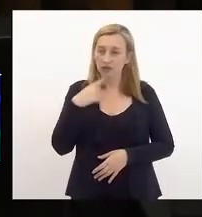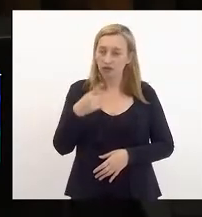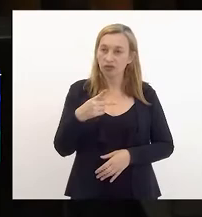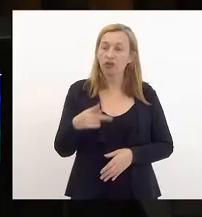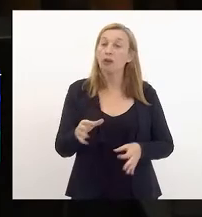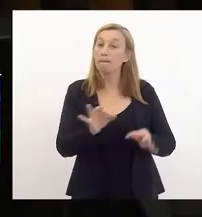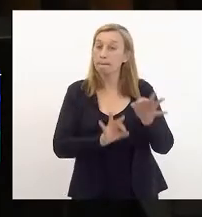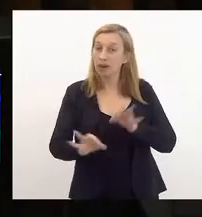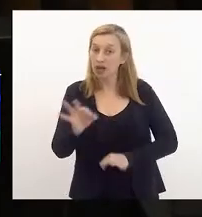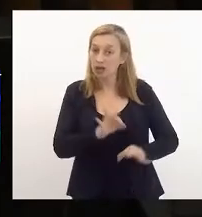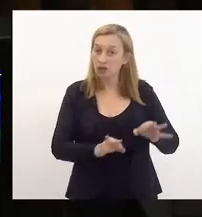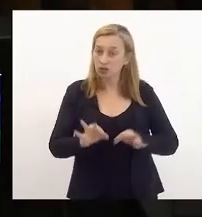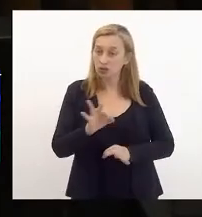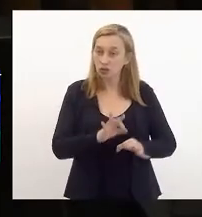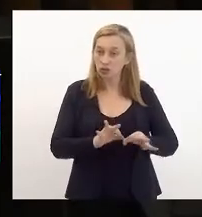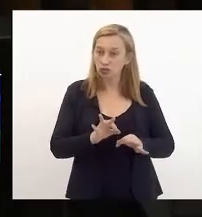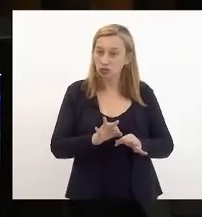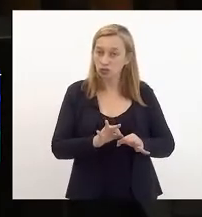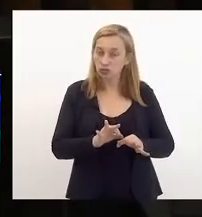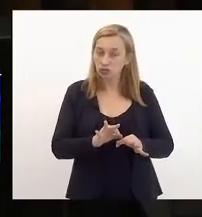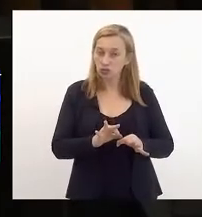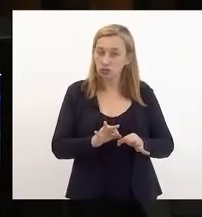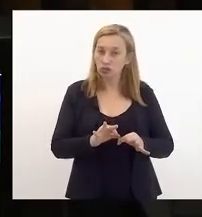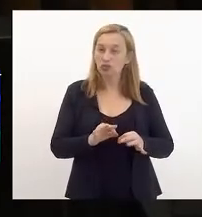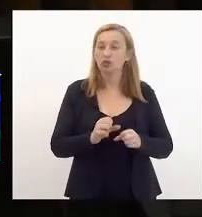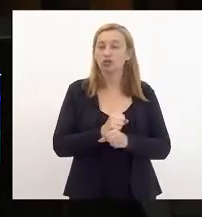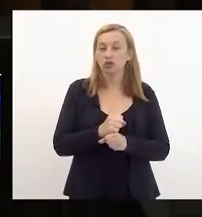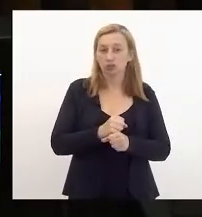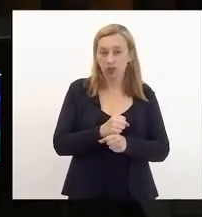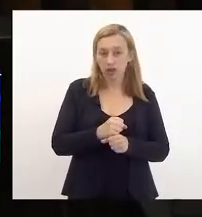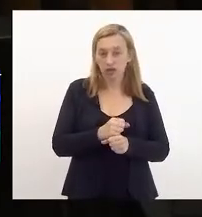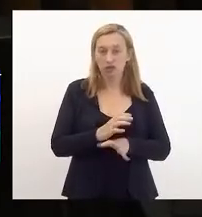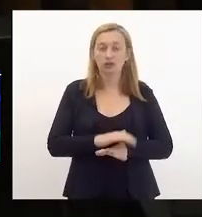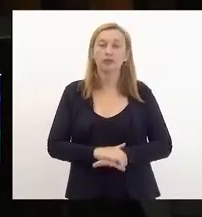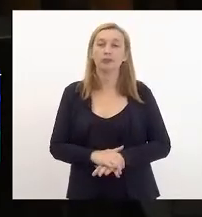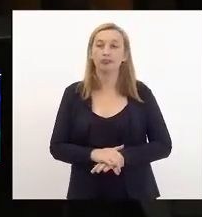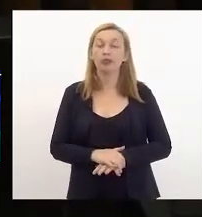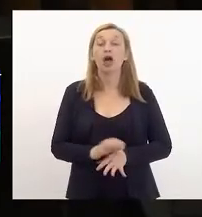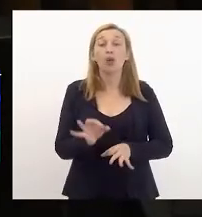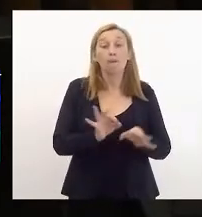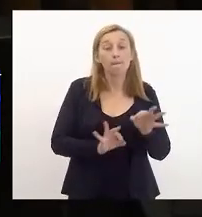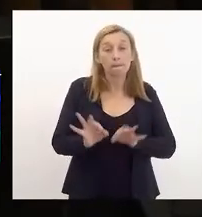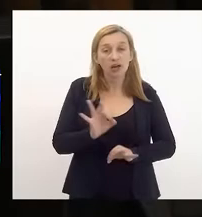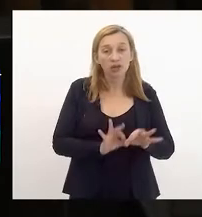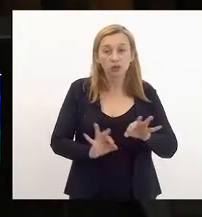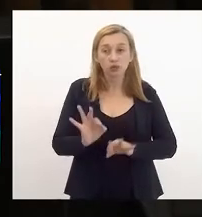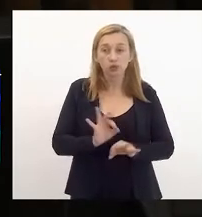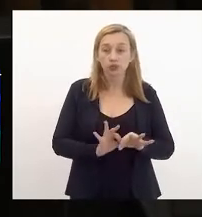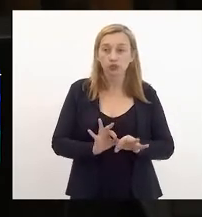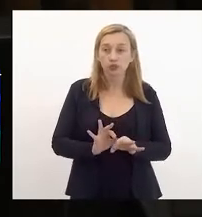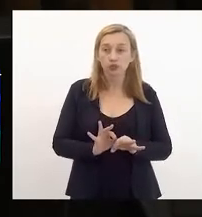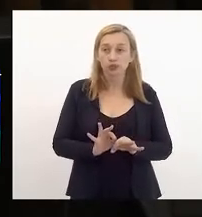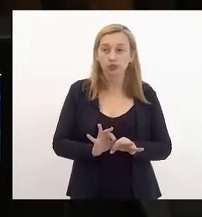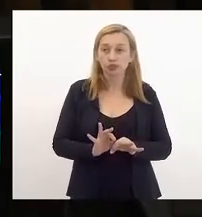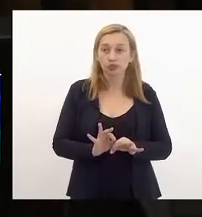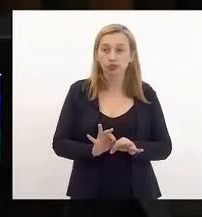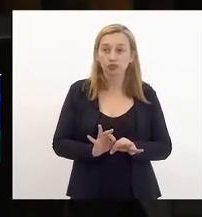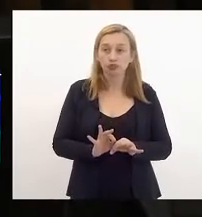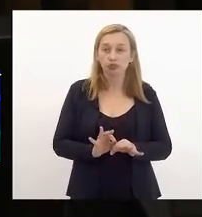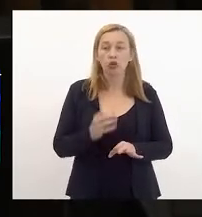o plano plurianual. Plano plurianual é um plano de um